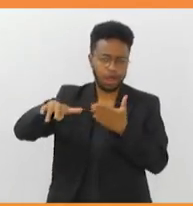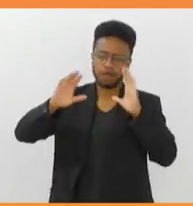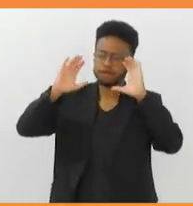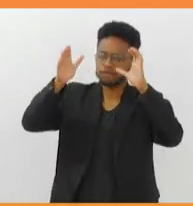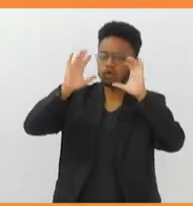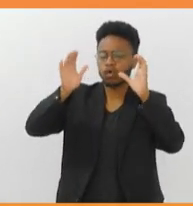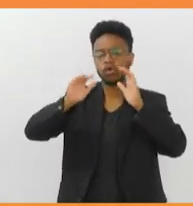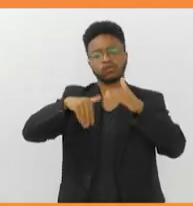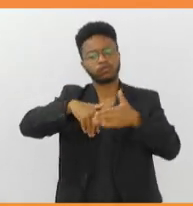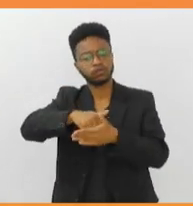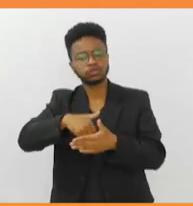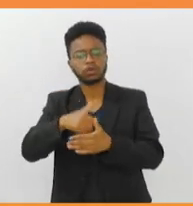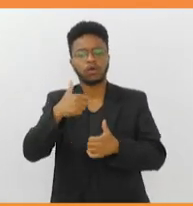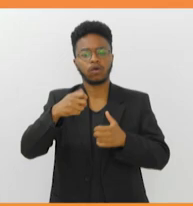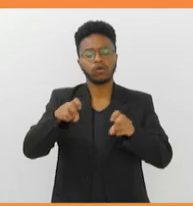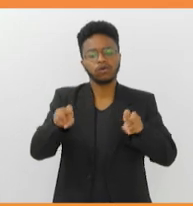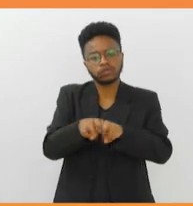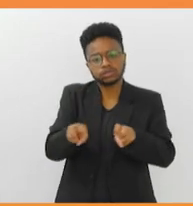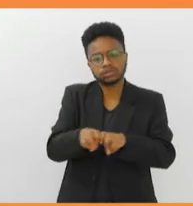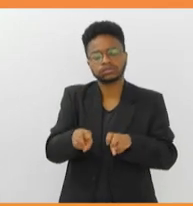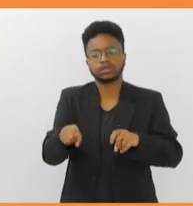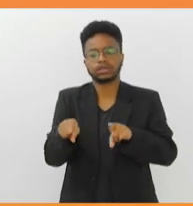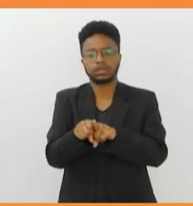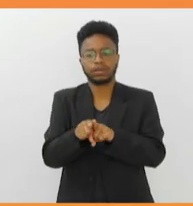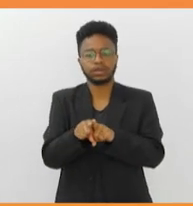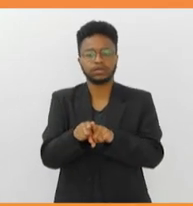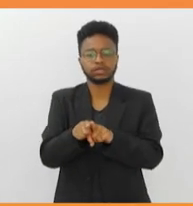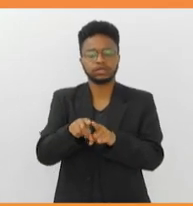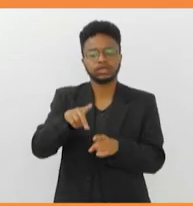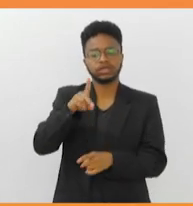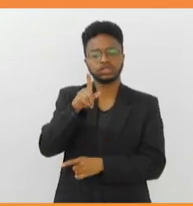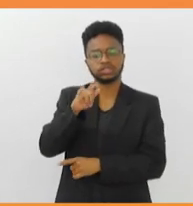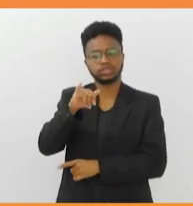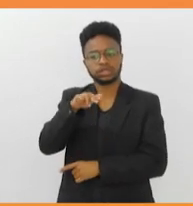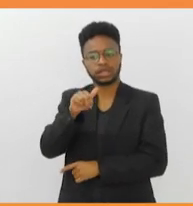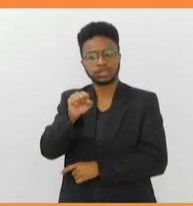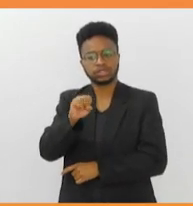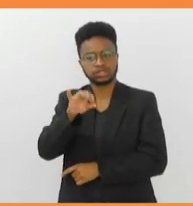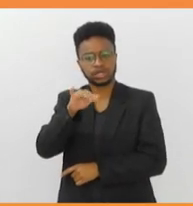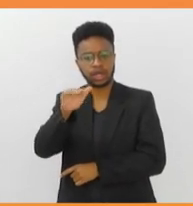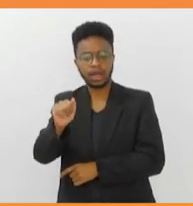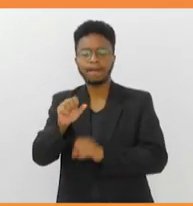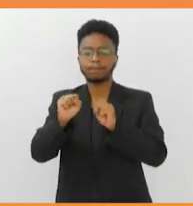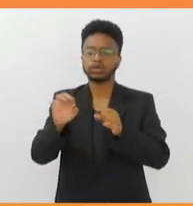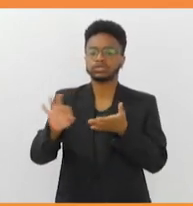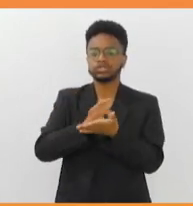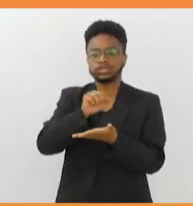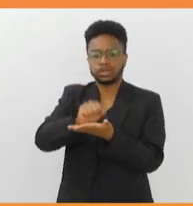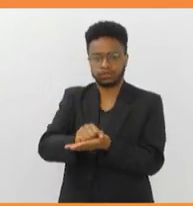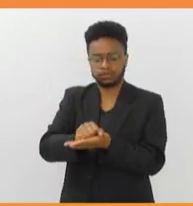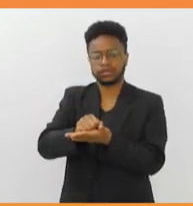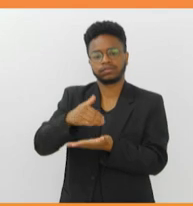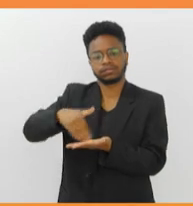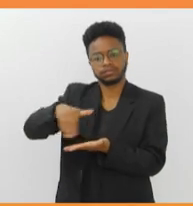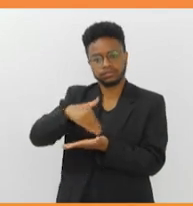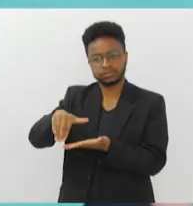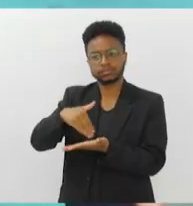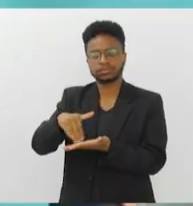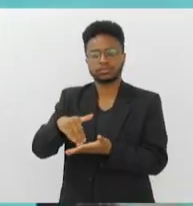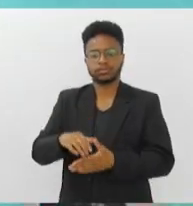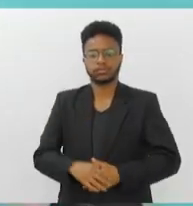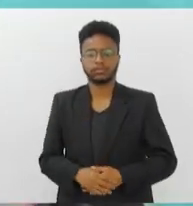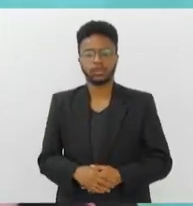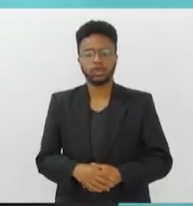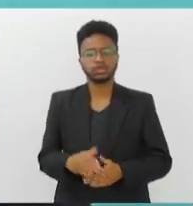futebol, futsal e ginástica artística. As inscrições são feitas na Secretaria da Vila Olímpica, na estrada do Camboatá, sem número,